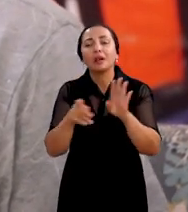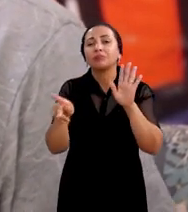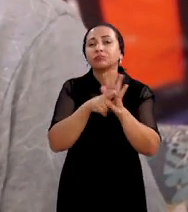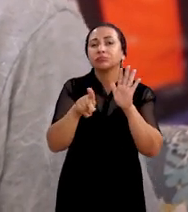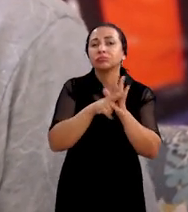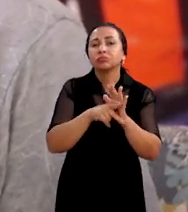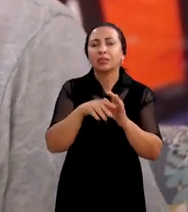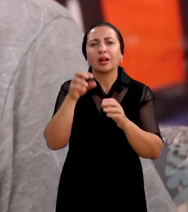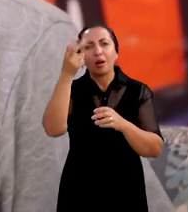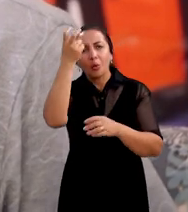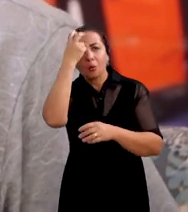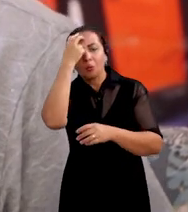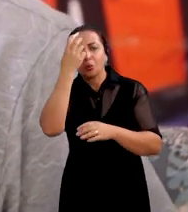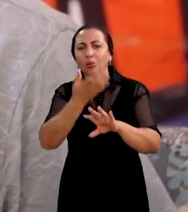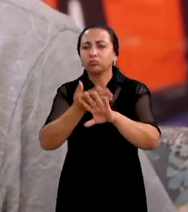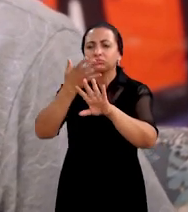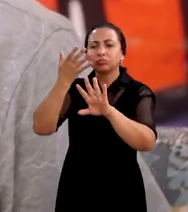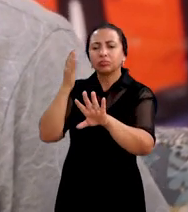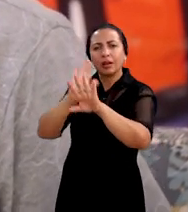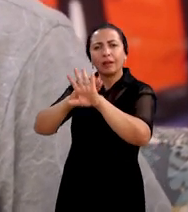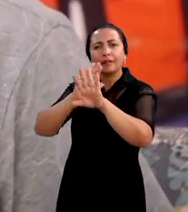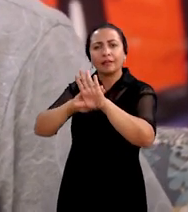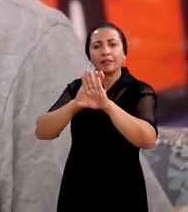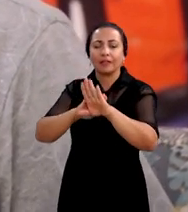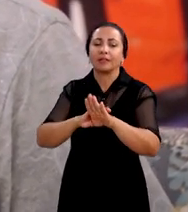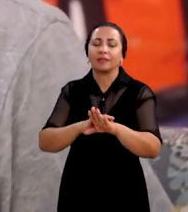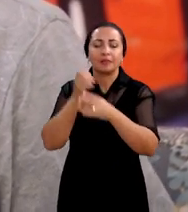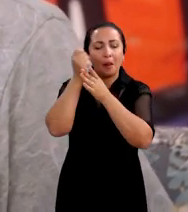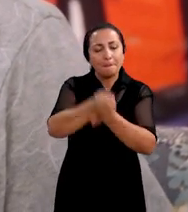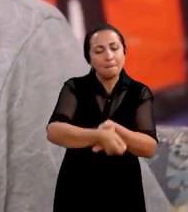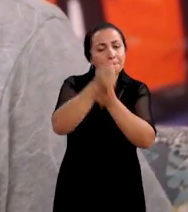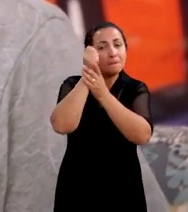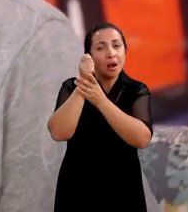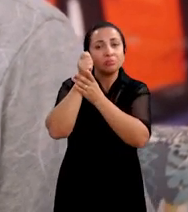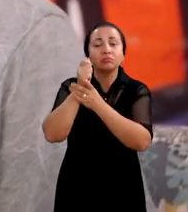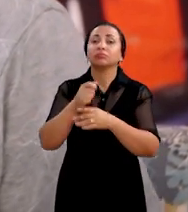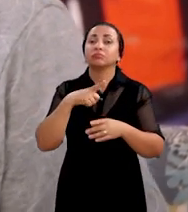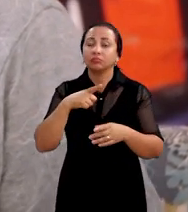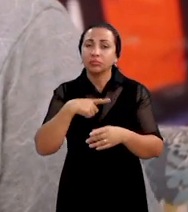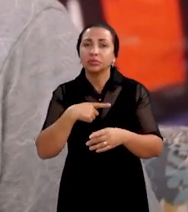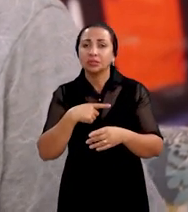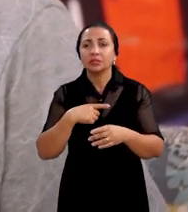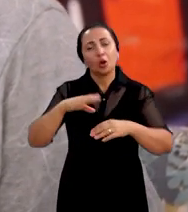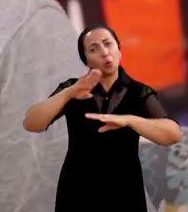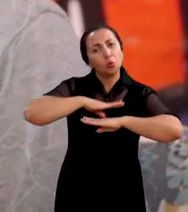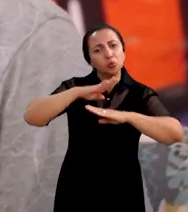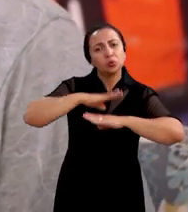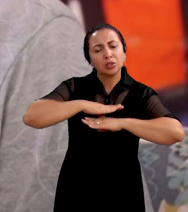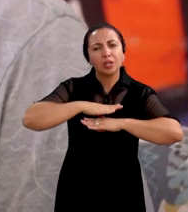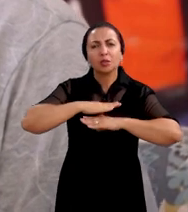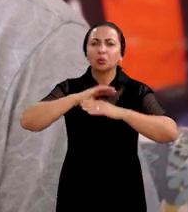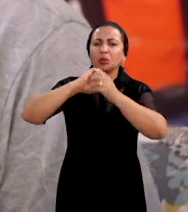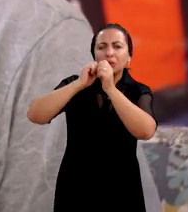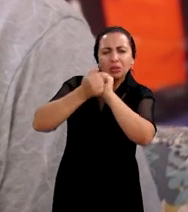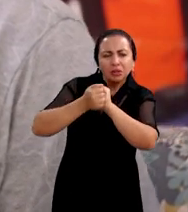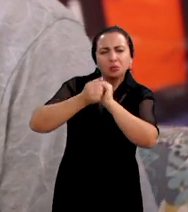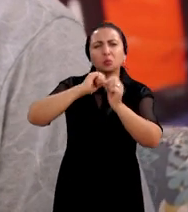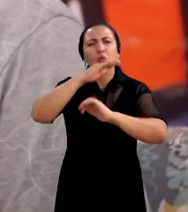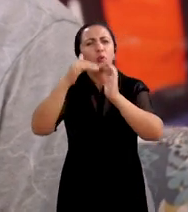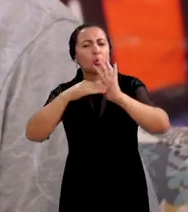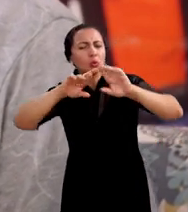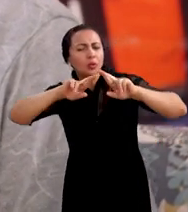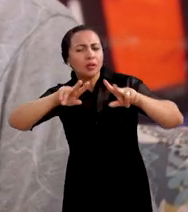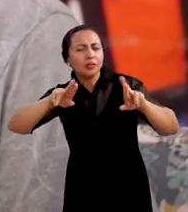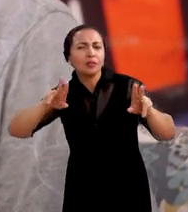peculiaridade, a cultura por trás dessa pesca de curral, que tem um formato todo